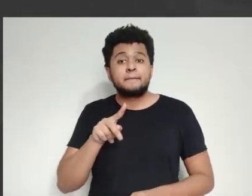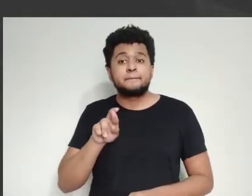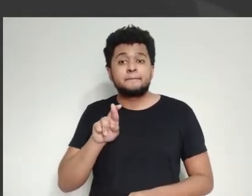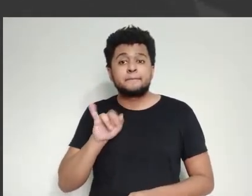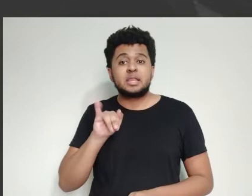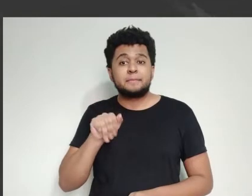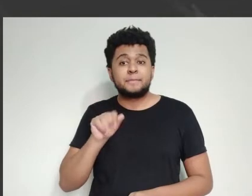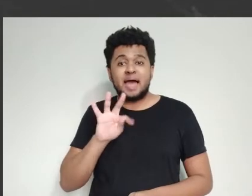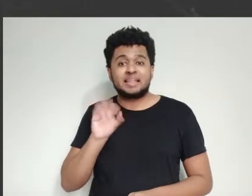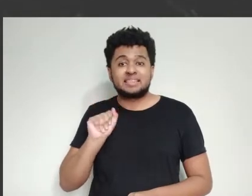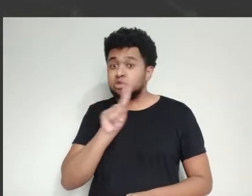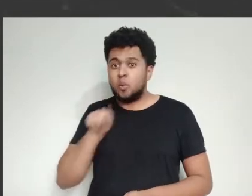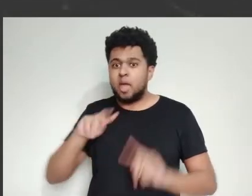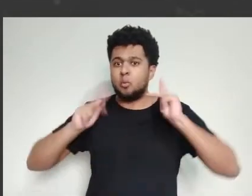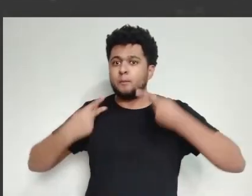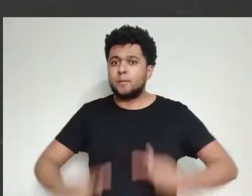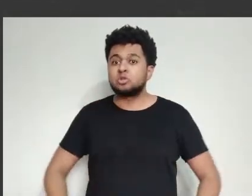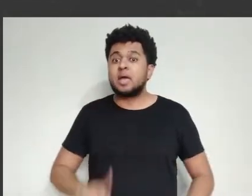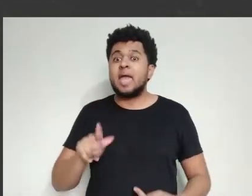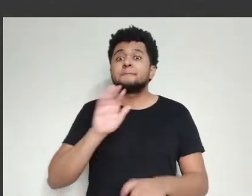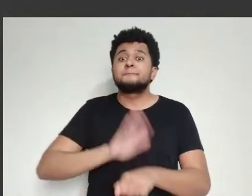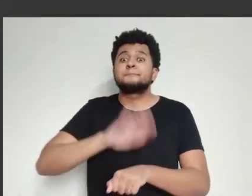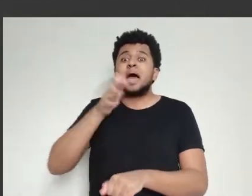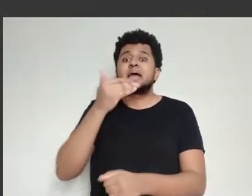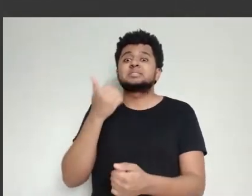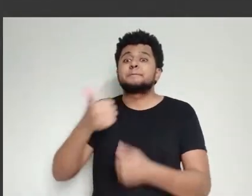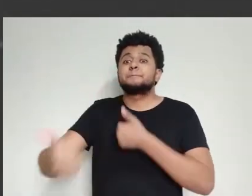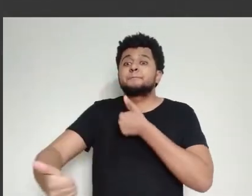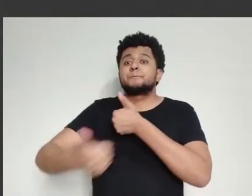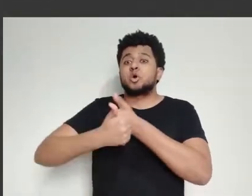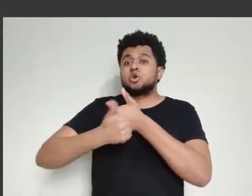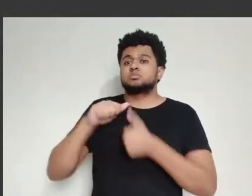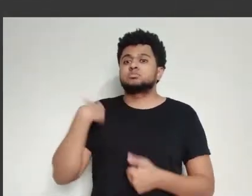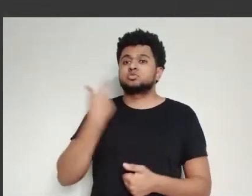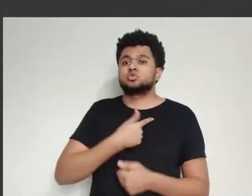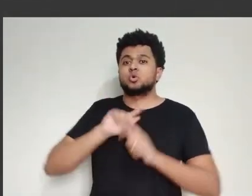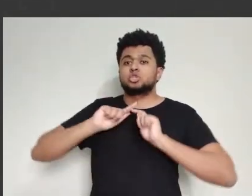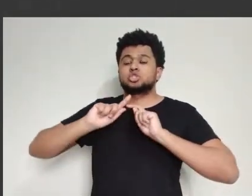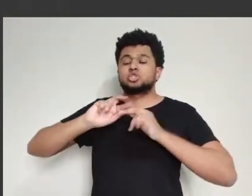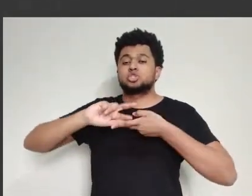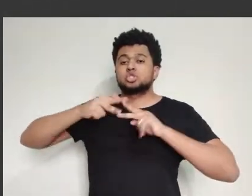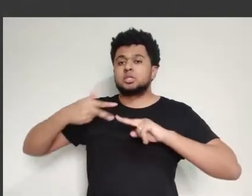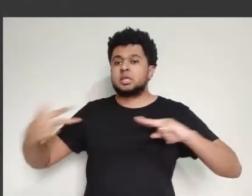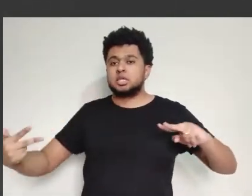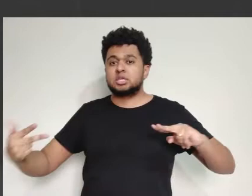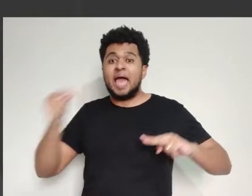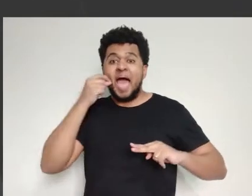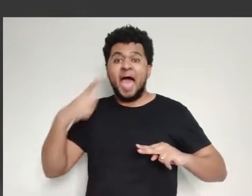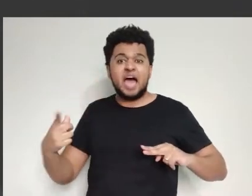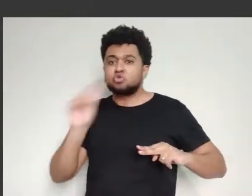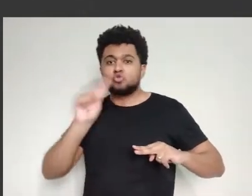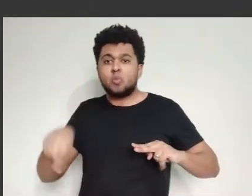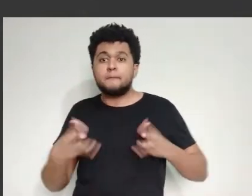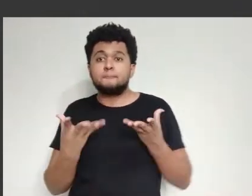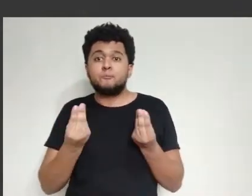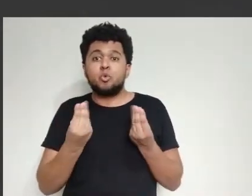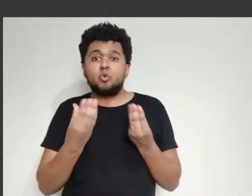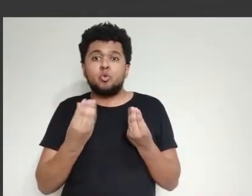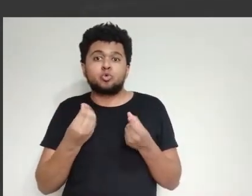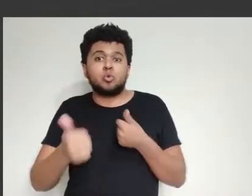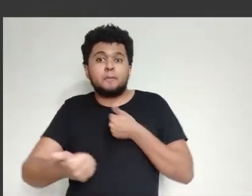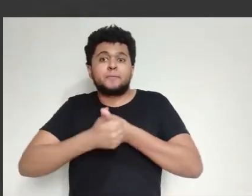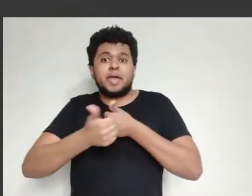alterar. Dali você já volta. Se ela mostra que ela é segura, ela não é tóxica para o animal,